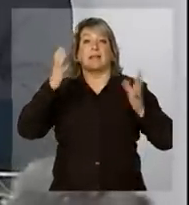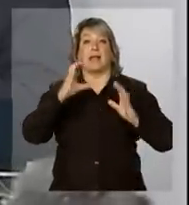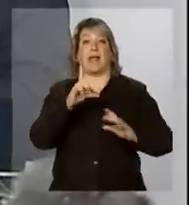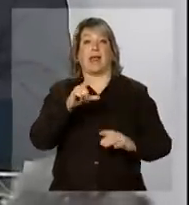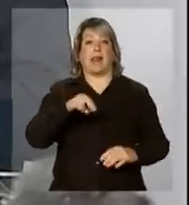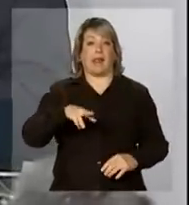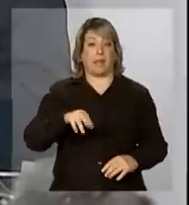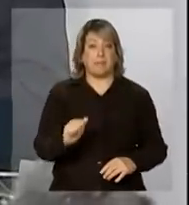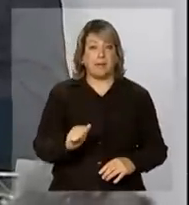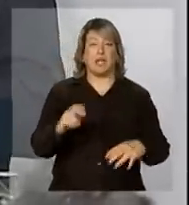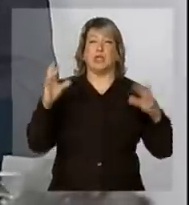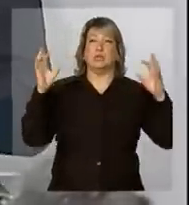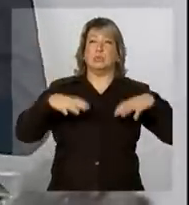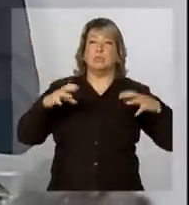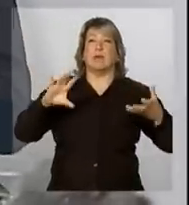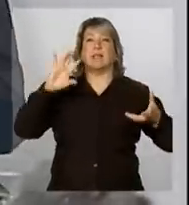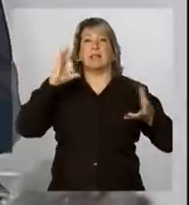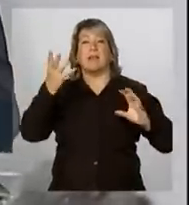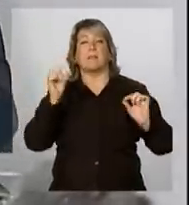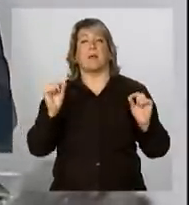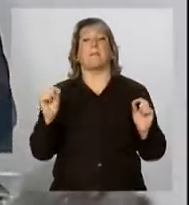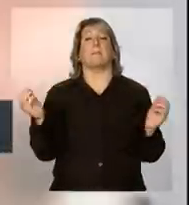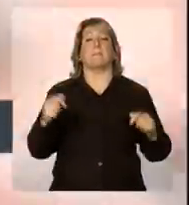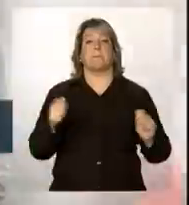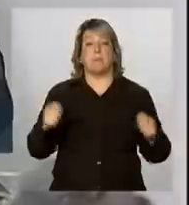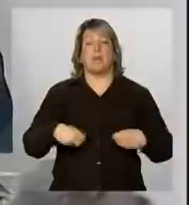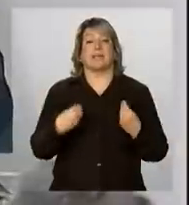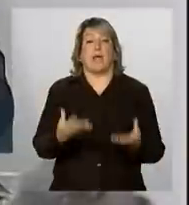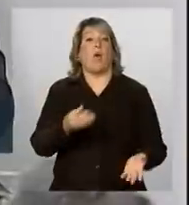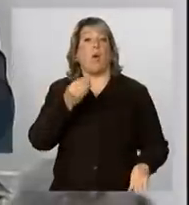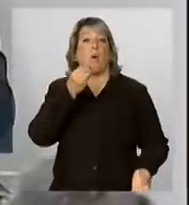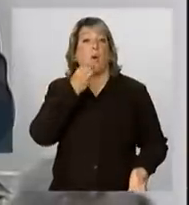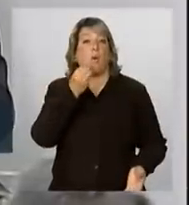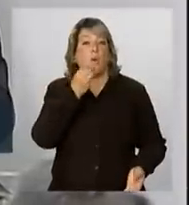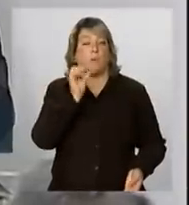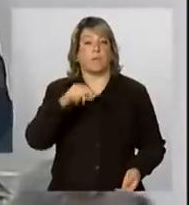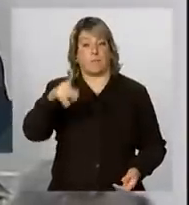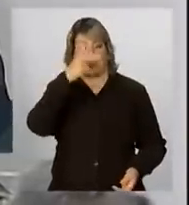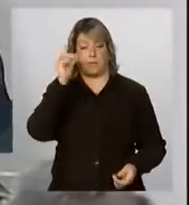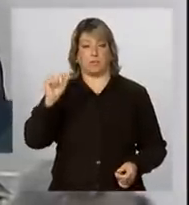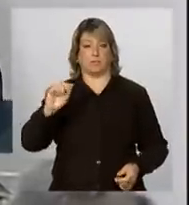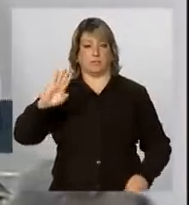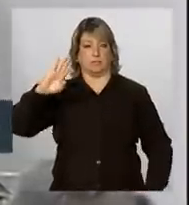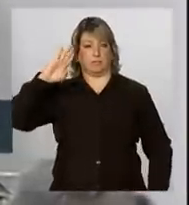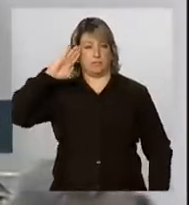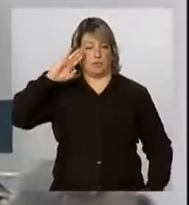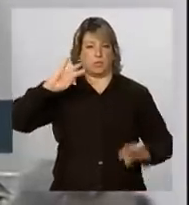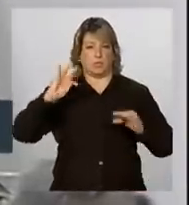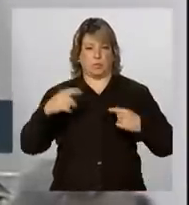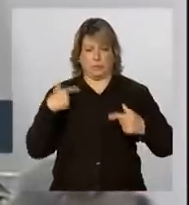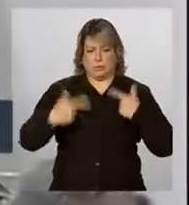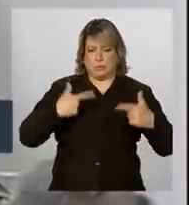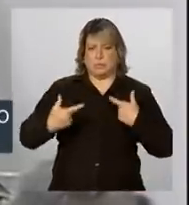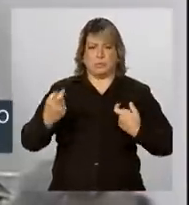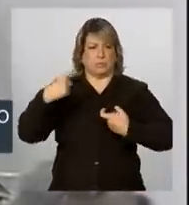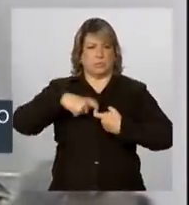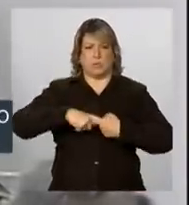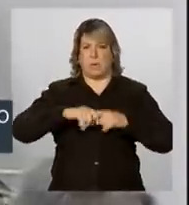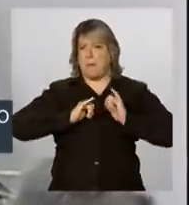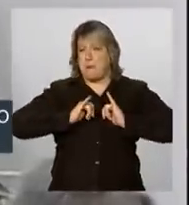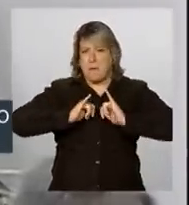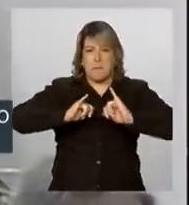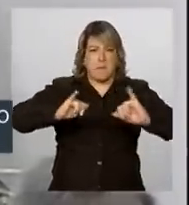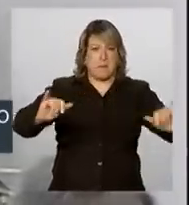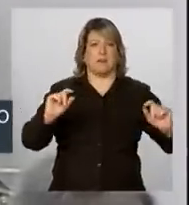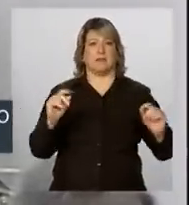tempo que possa dar oportunidade para que as forças de defesa civil, articuladas pela